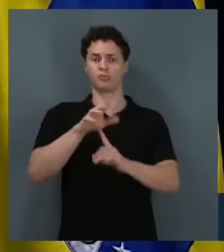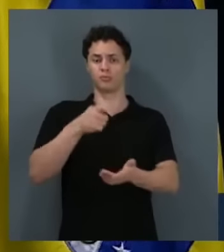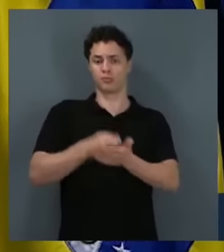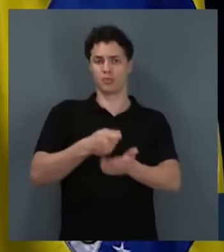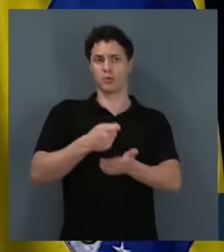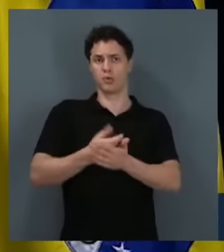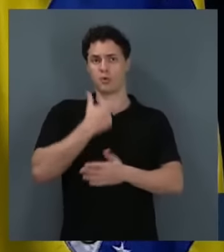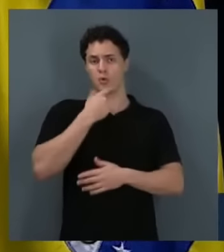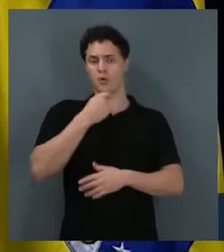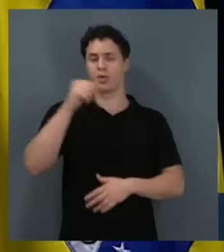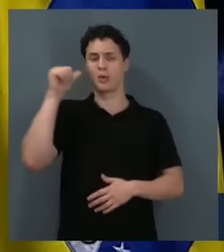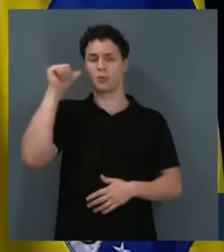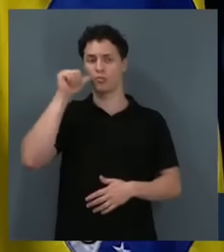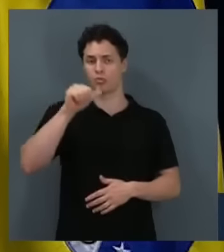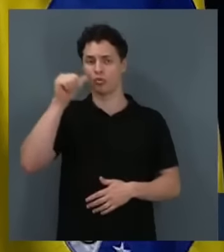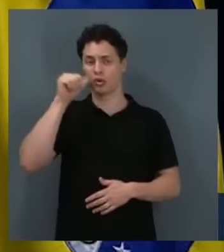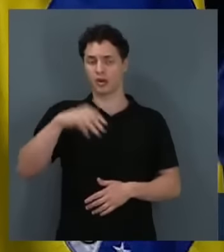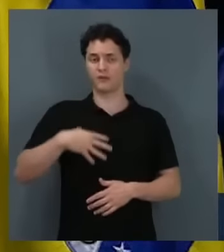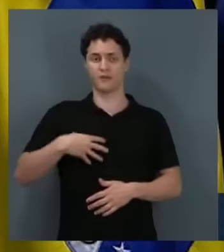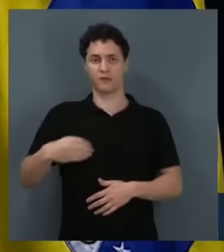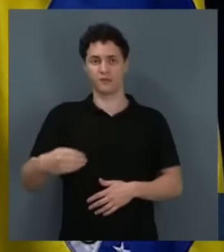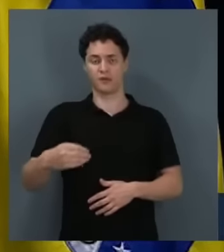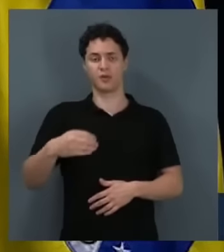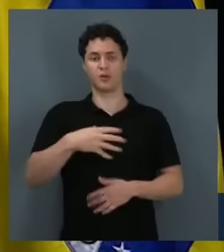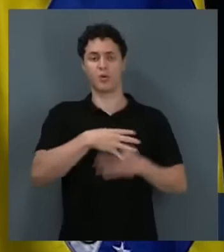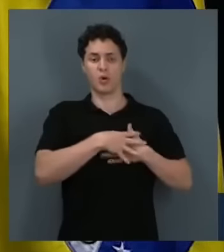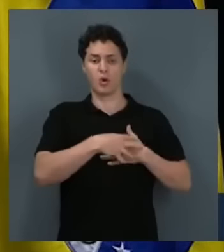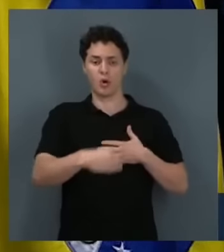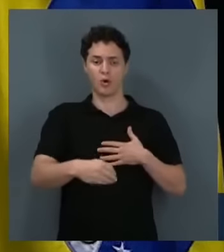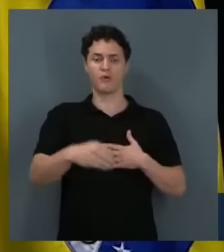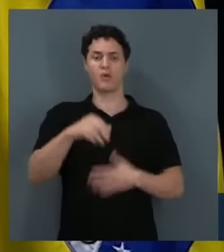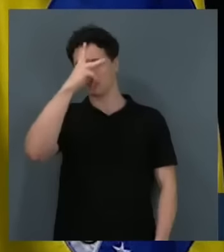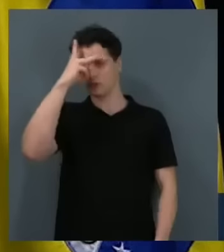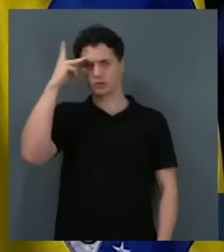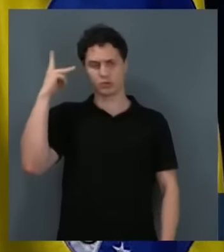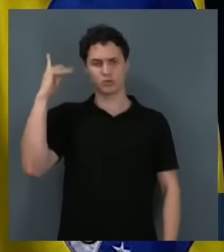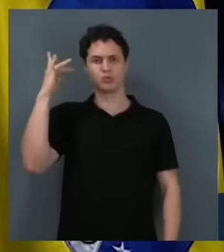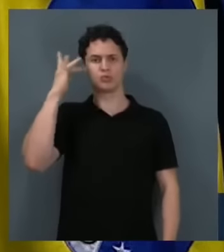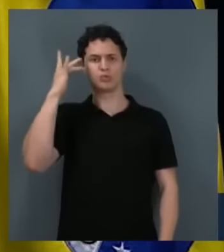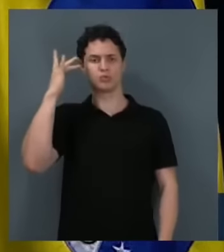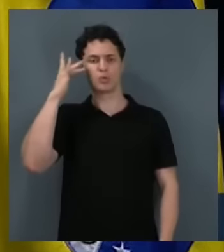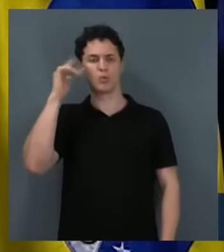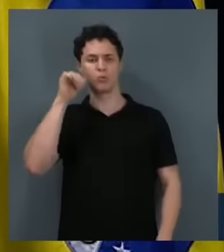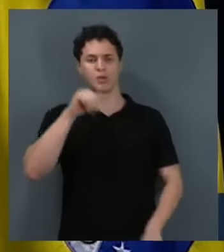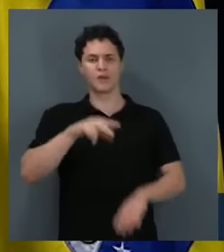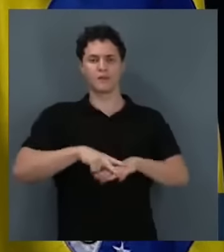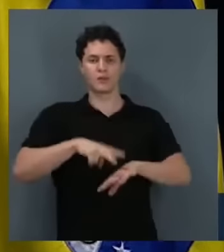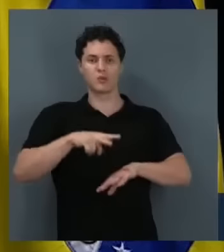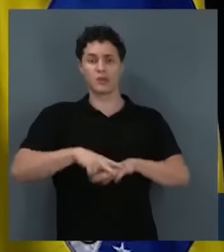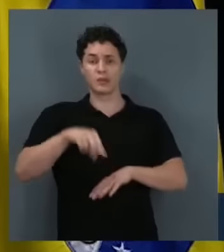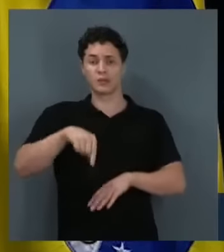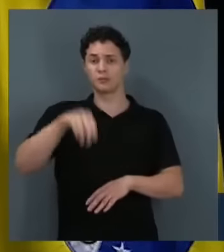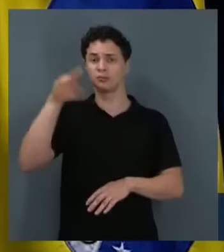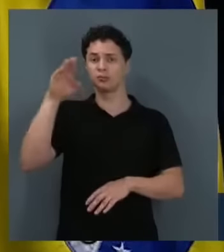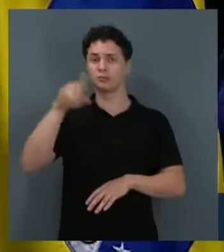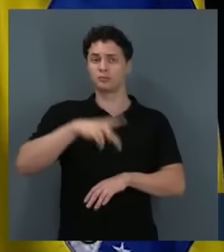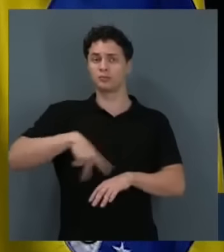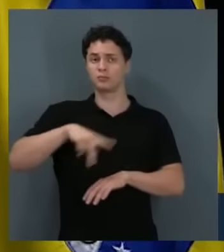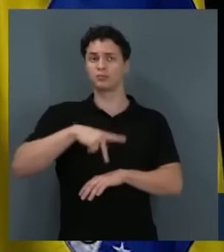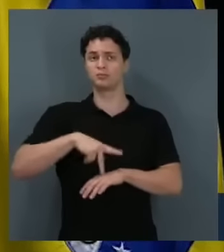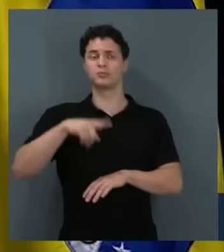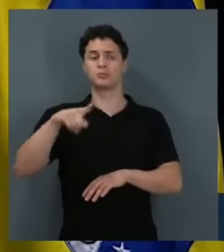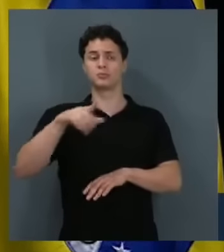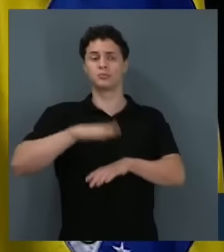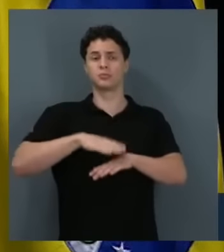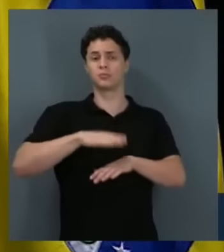homens, mulheres, filhos, ófãos, adolescentes, mulheres viúvas. Nesse país, está na conta dessa